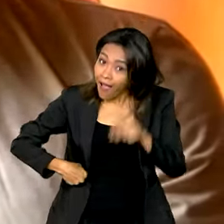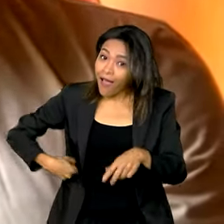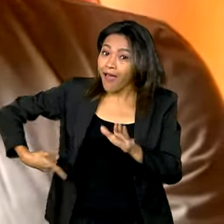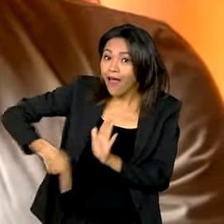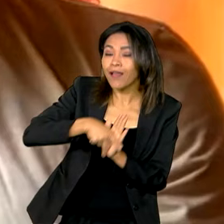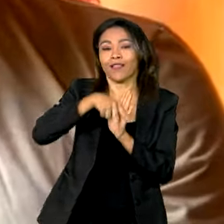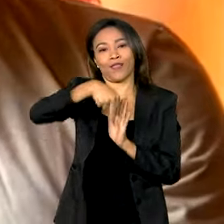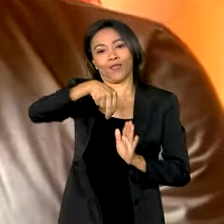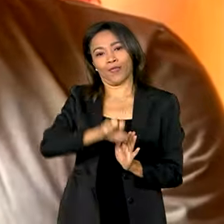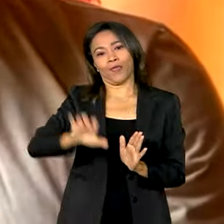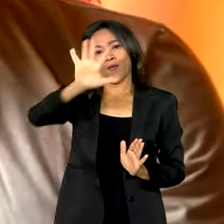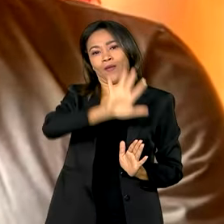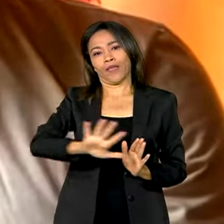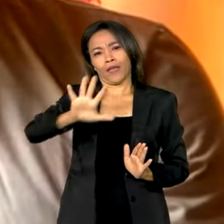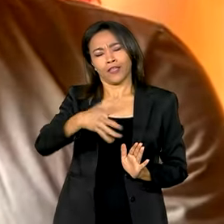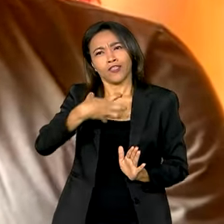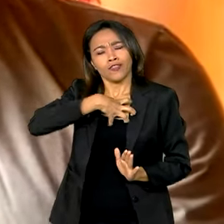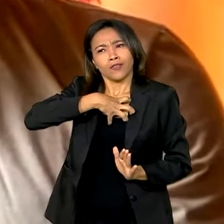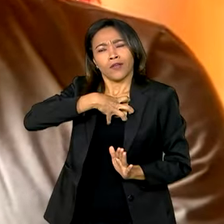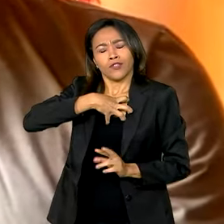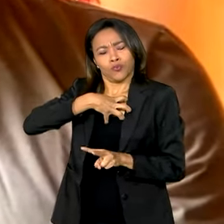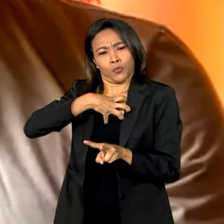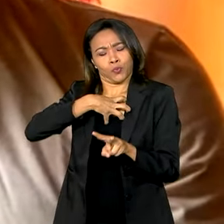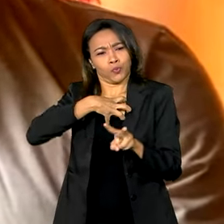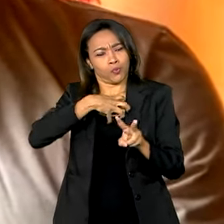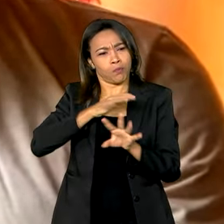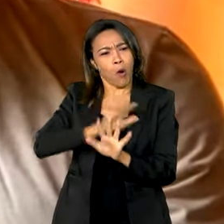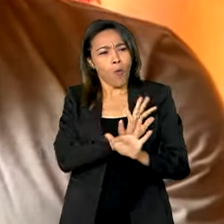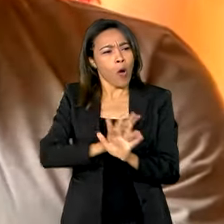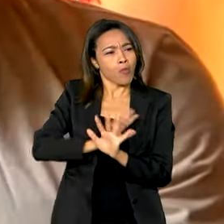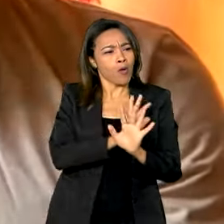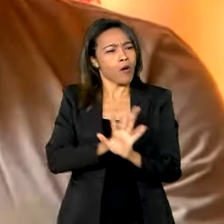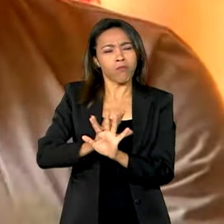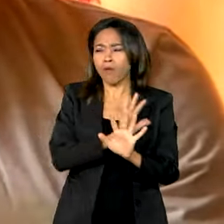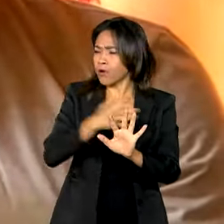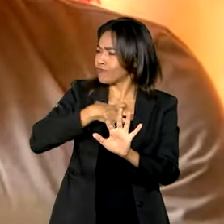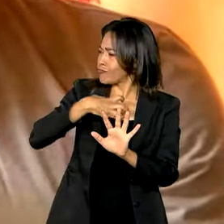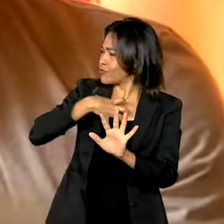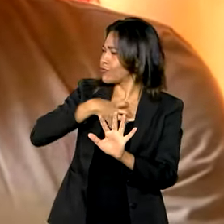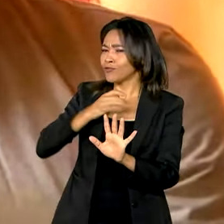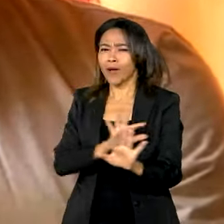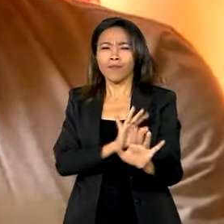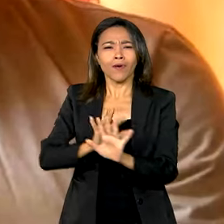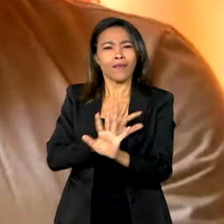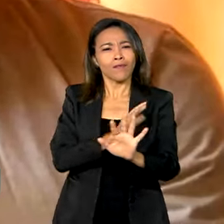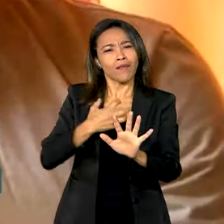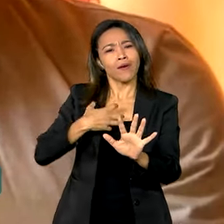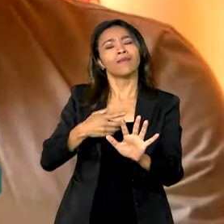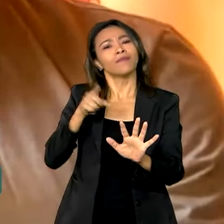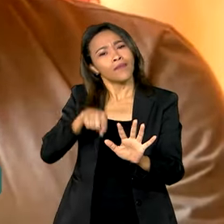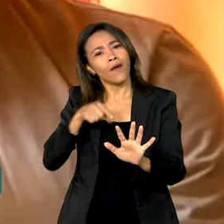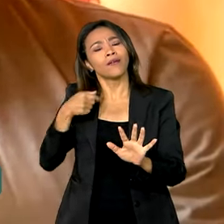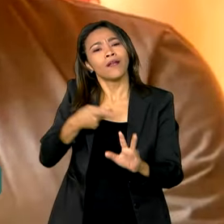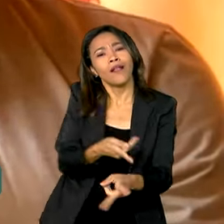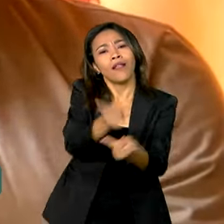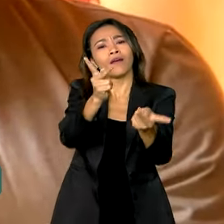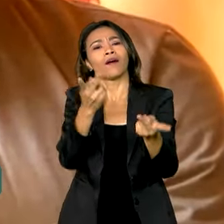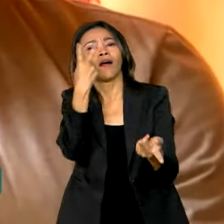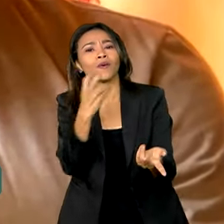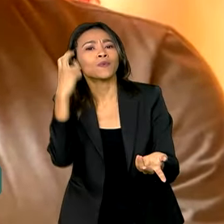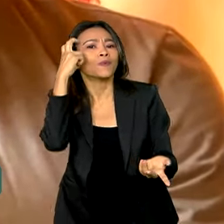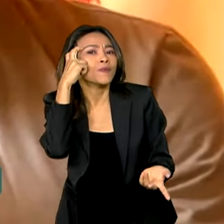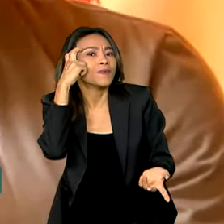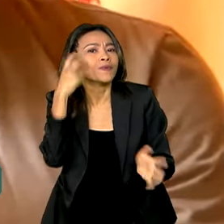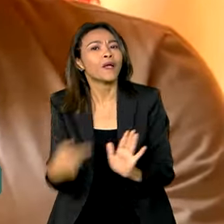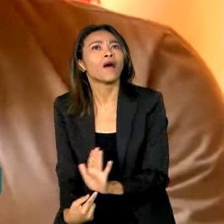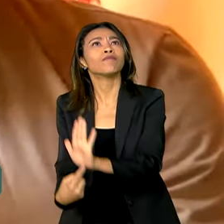É onde a gente sente, sente pertencente, assim, que a gente pode levar a nossa cultura para